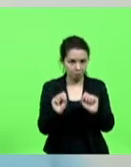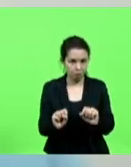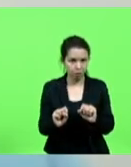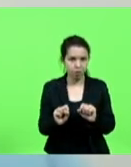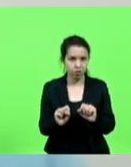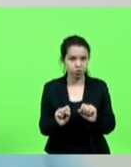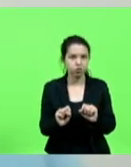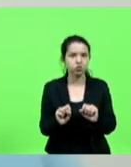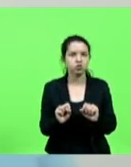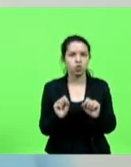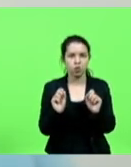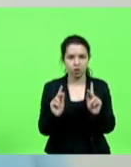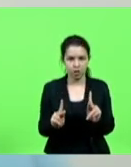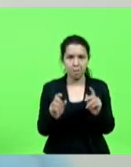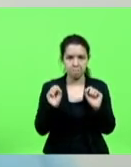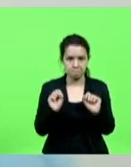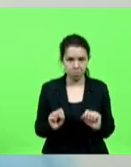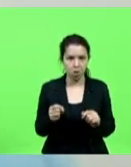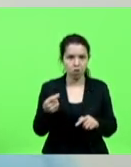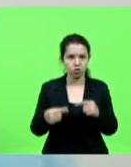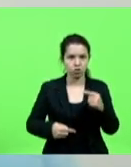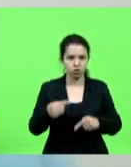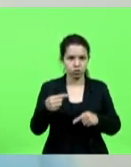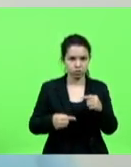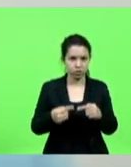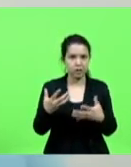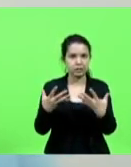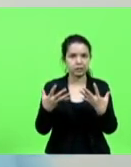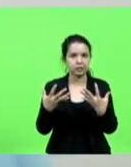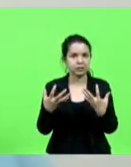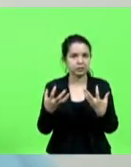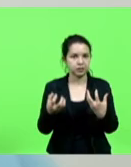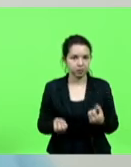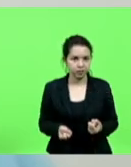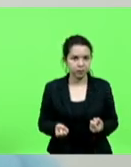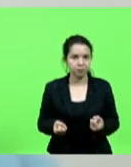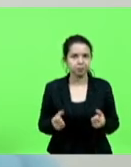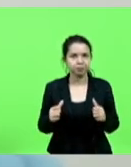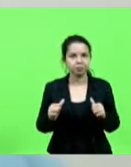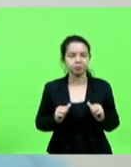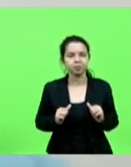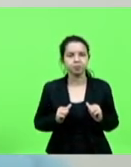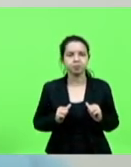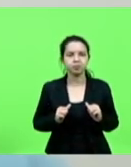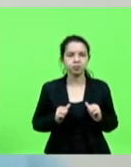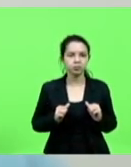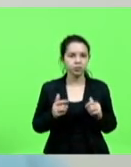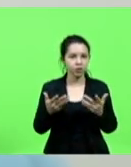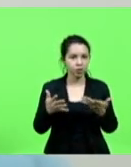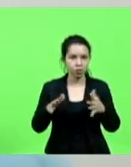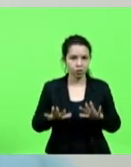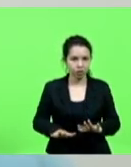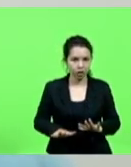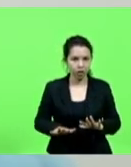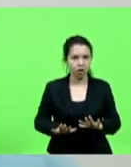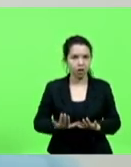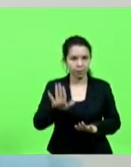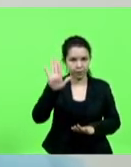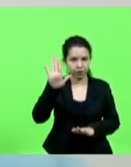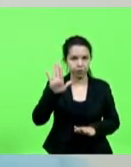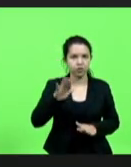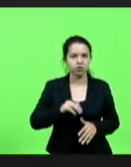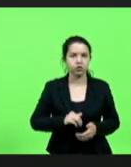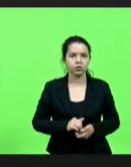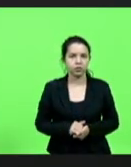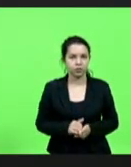Coloco em deliberação quem concorda com o nosso parecer, permaneça como está, quem discorda, se manifeste.